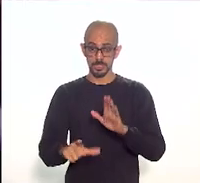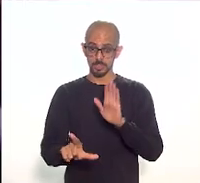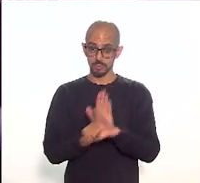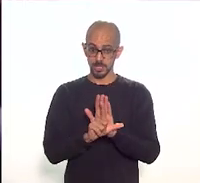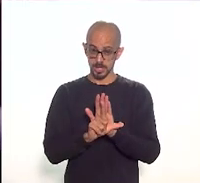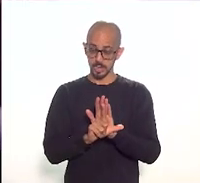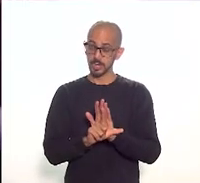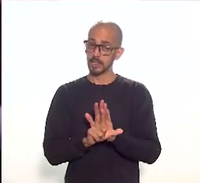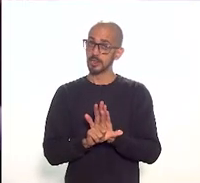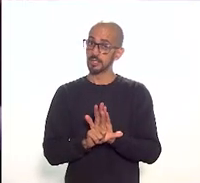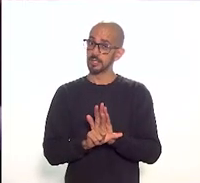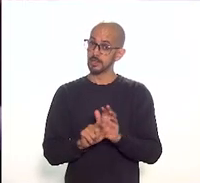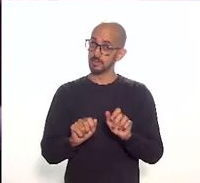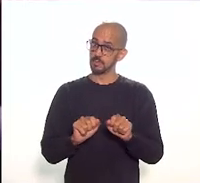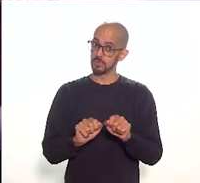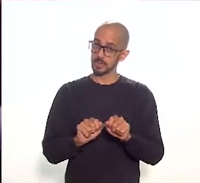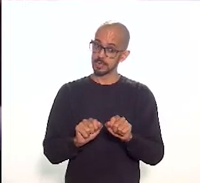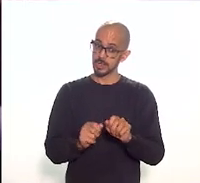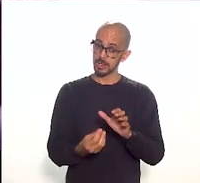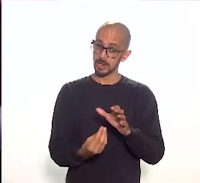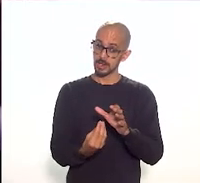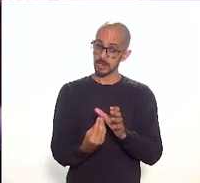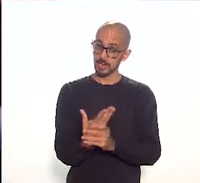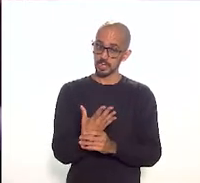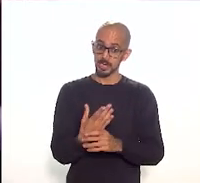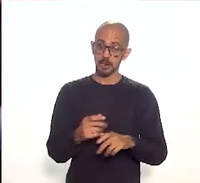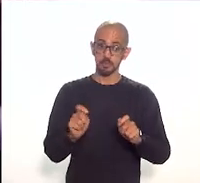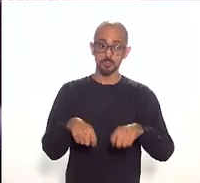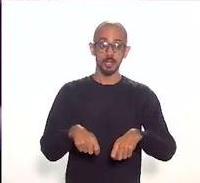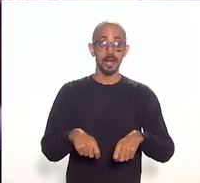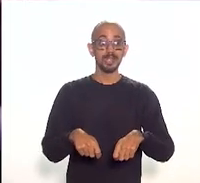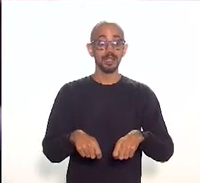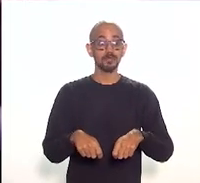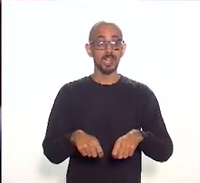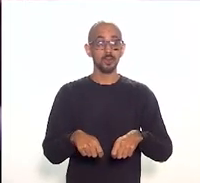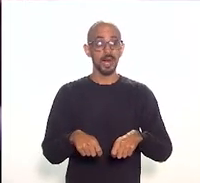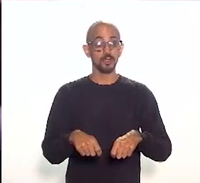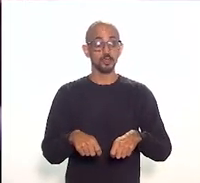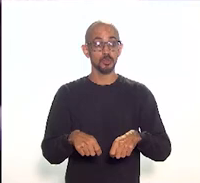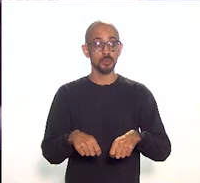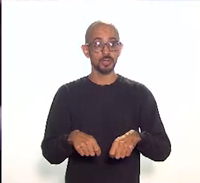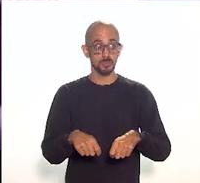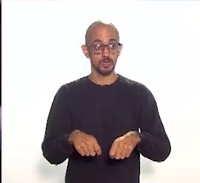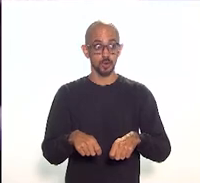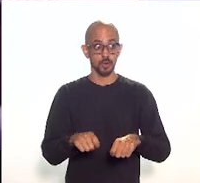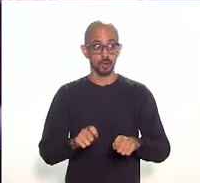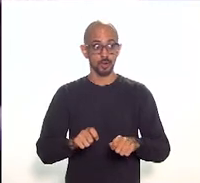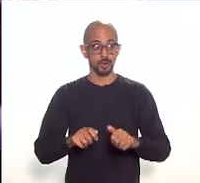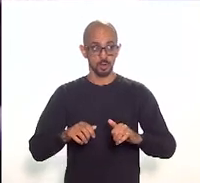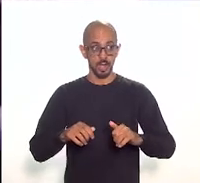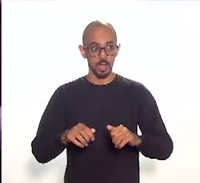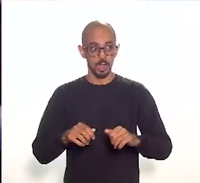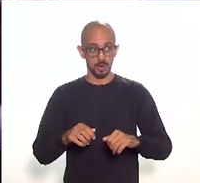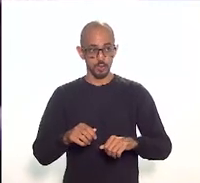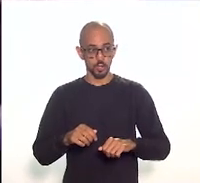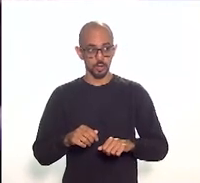fazer com que se criem as condições e possibilidades reais e concretas de ser colocada em prática